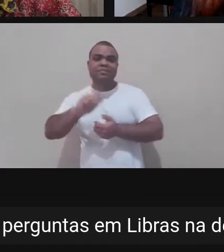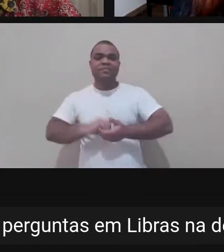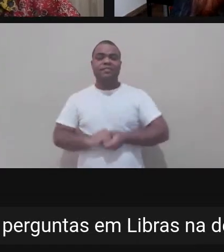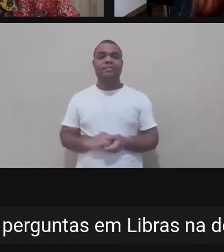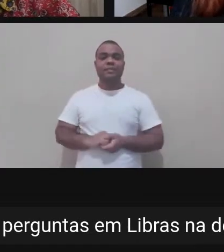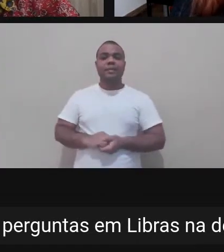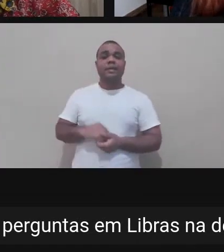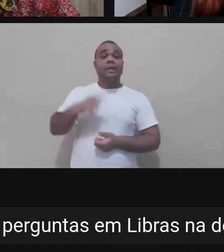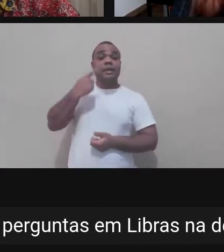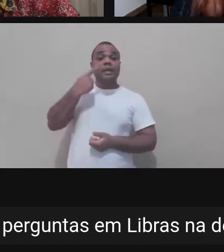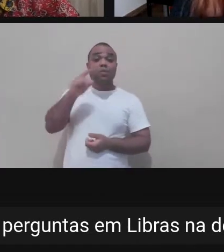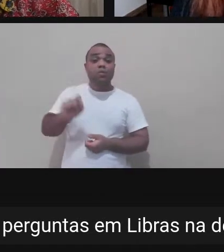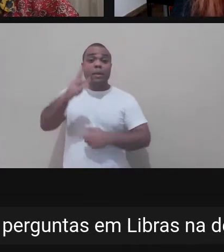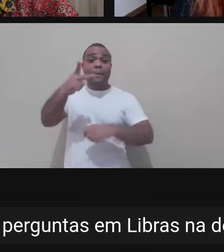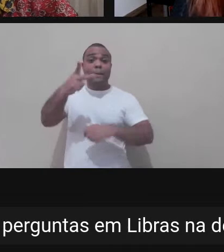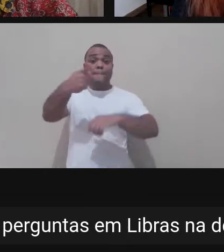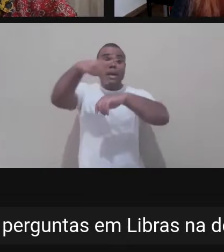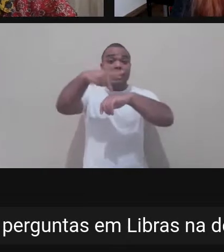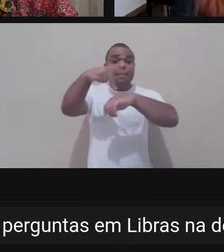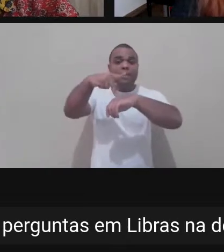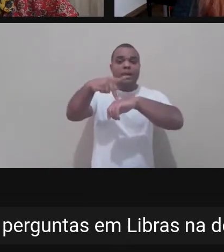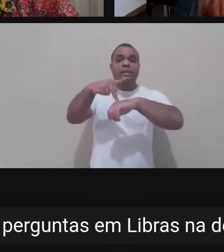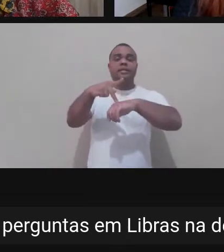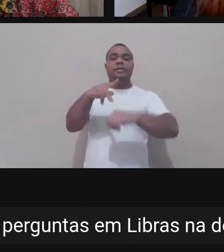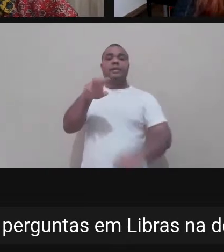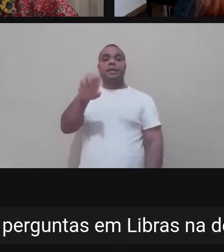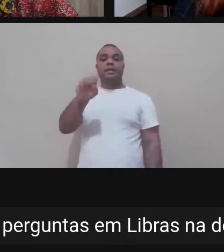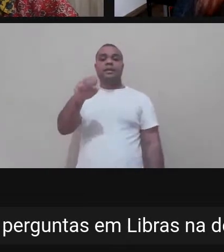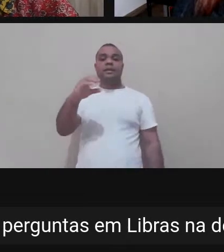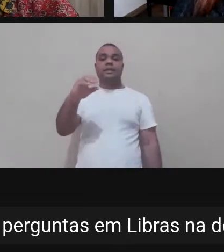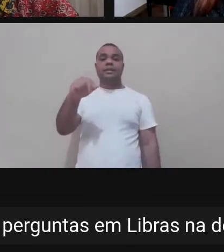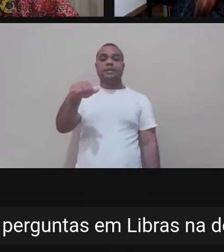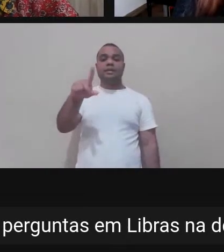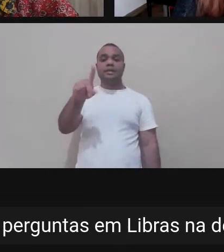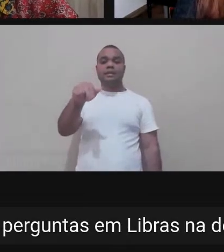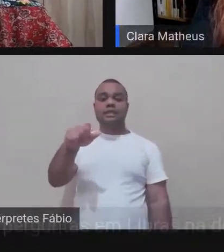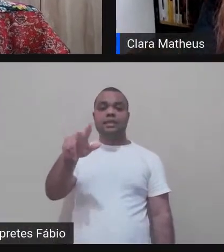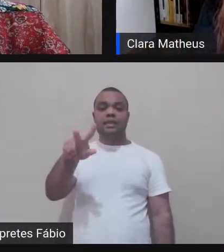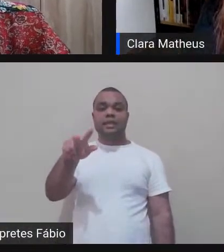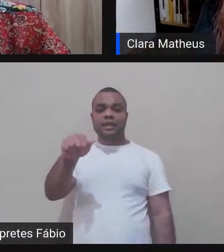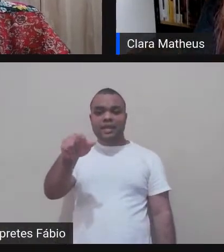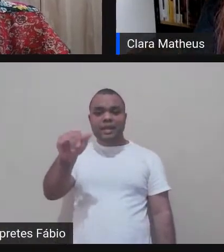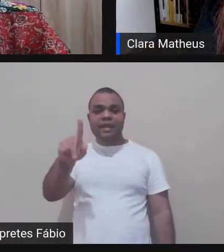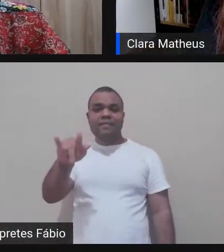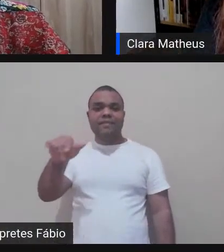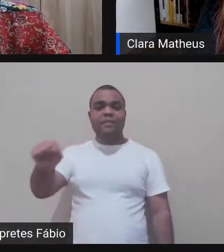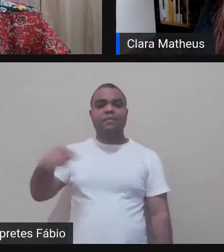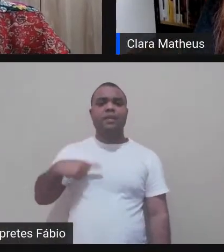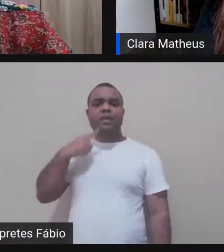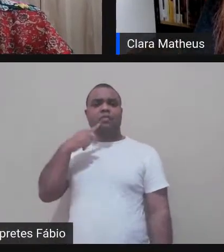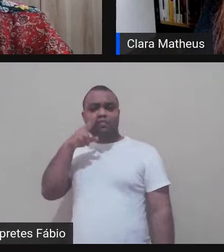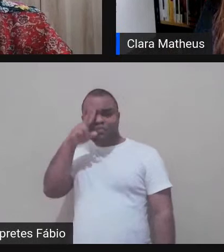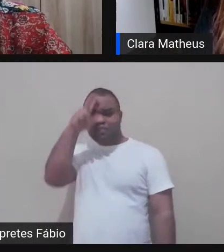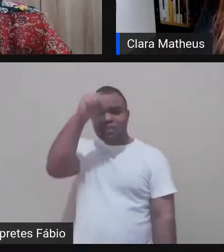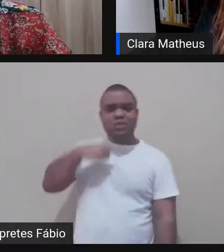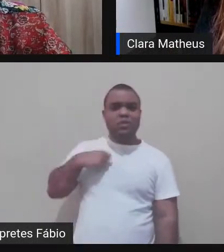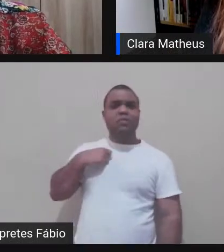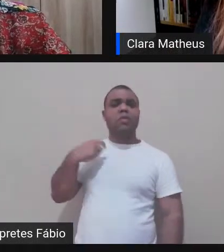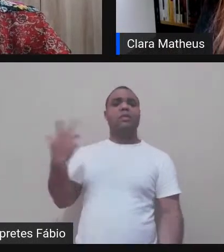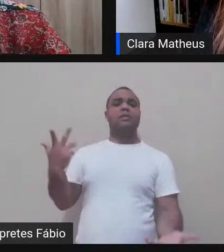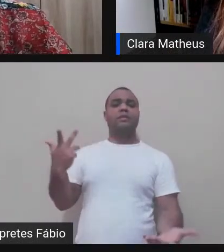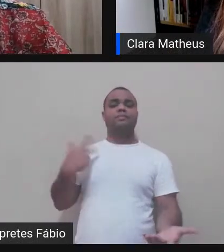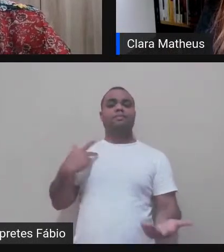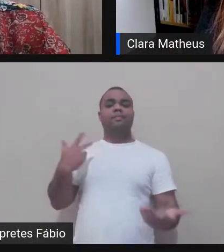e foi muito incrível ter um contato com esse professor dinamarquês trazendo essas problemáticas para a gente. Foi bem